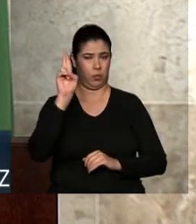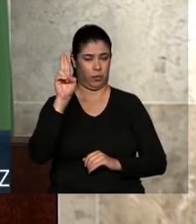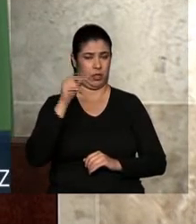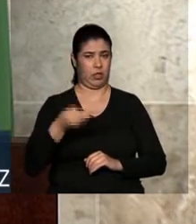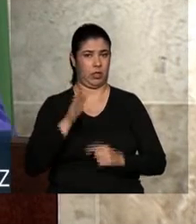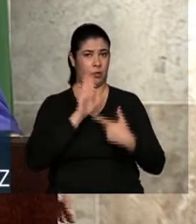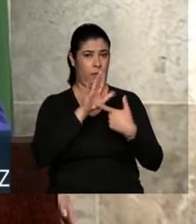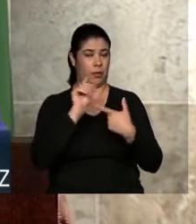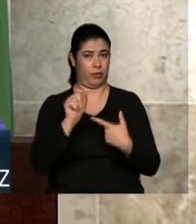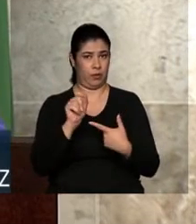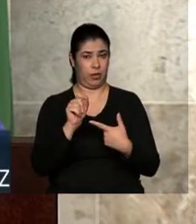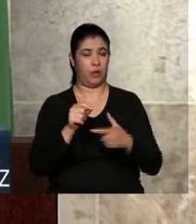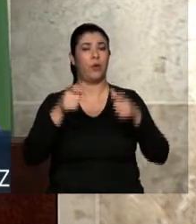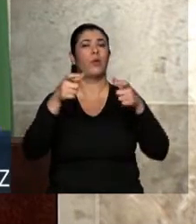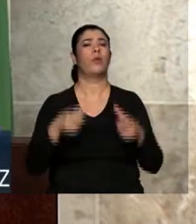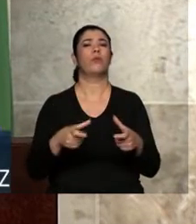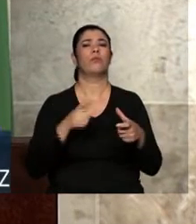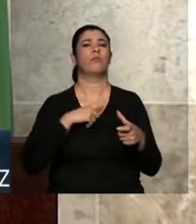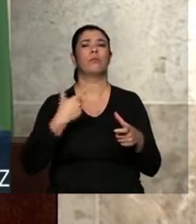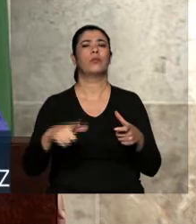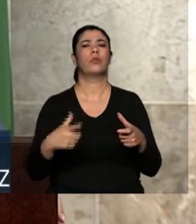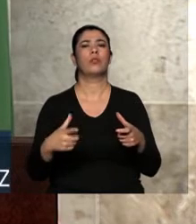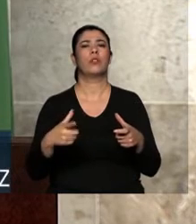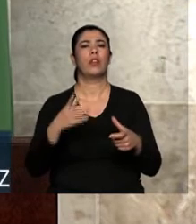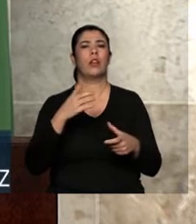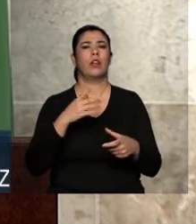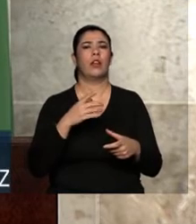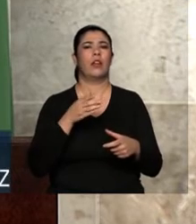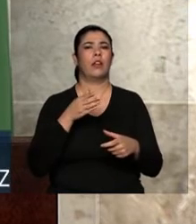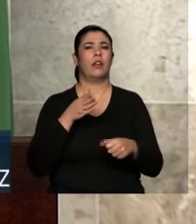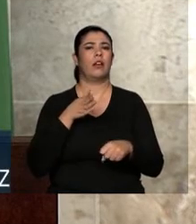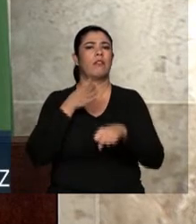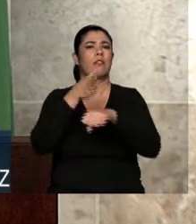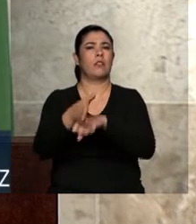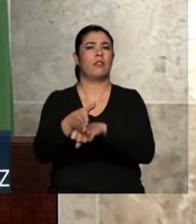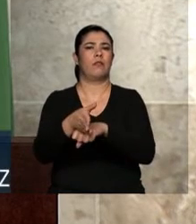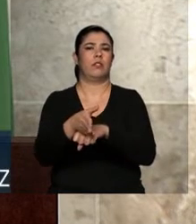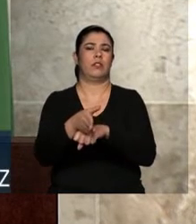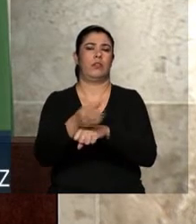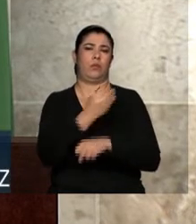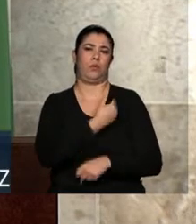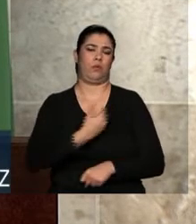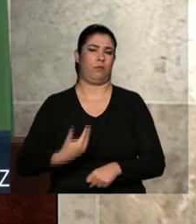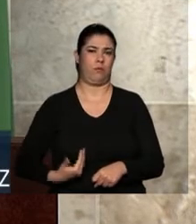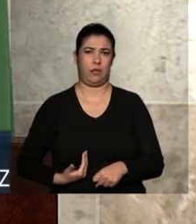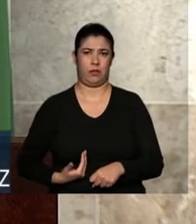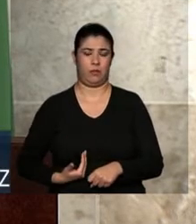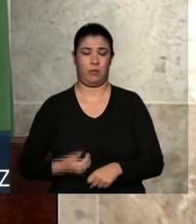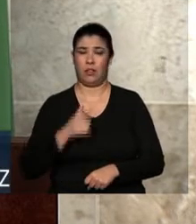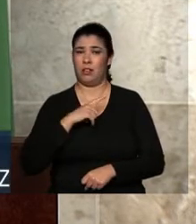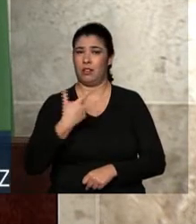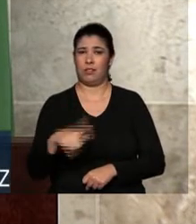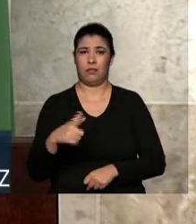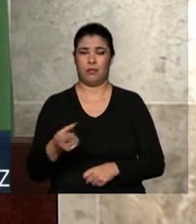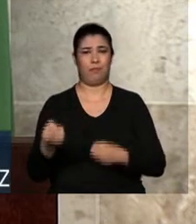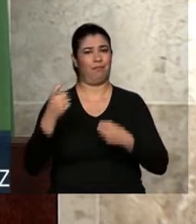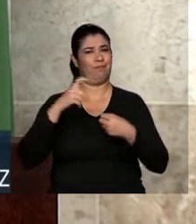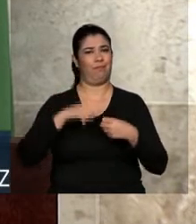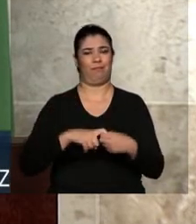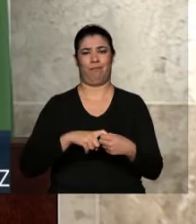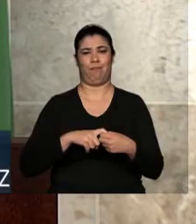aonde não há Estado, aonde não há parceria,